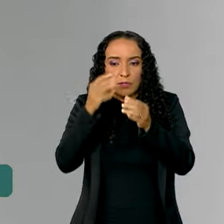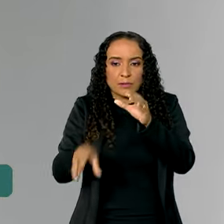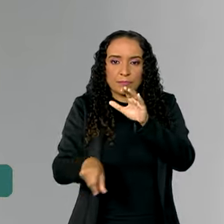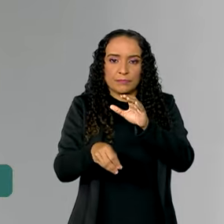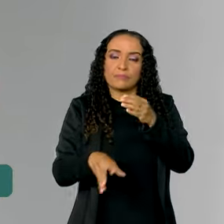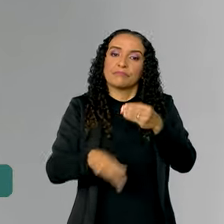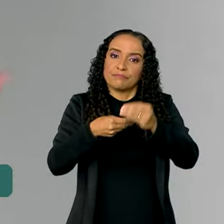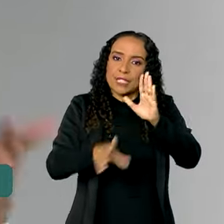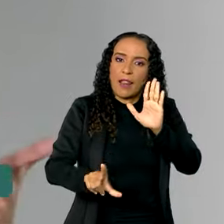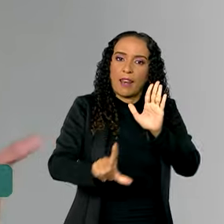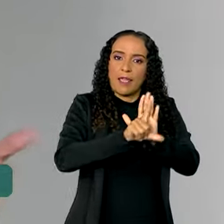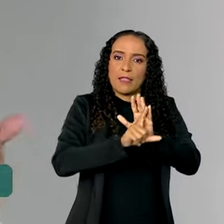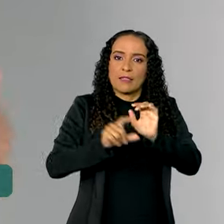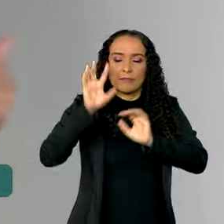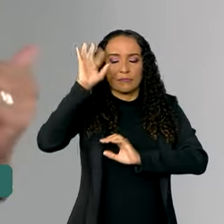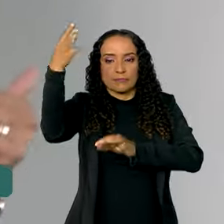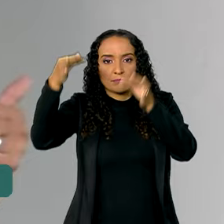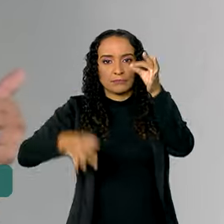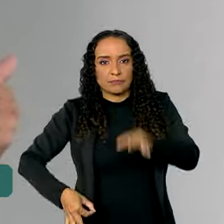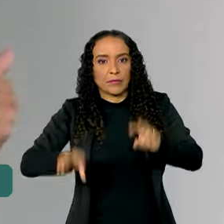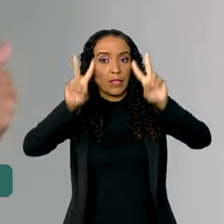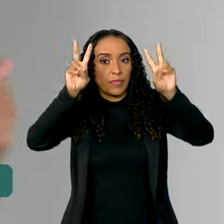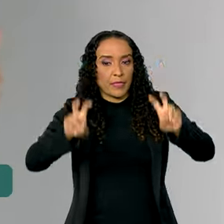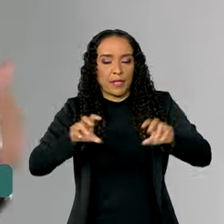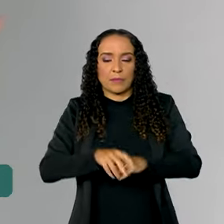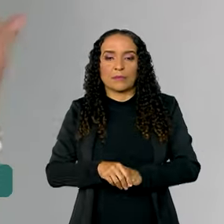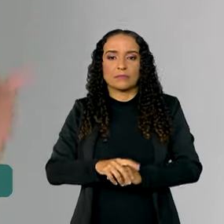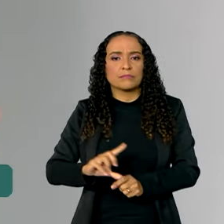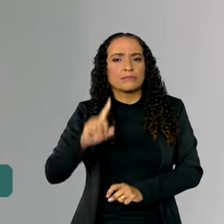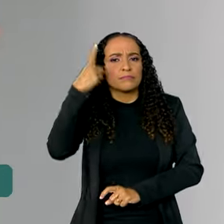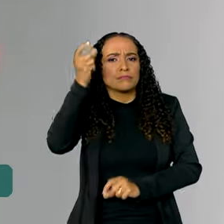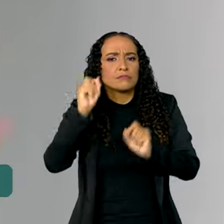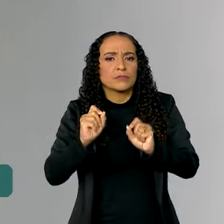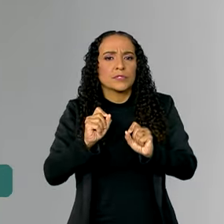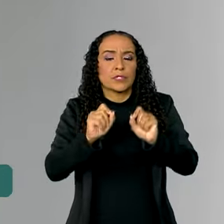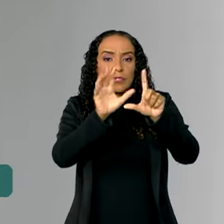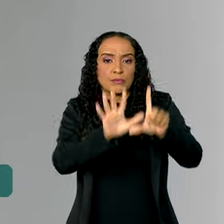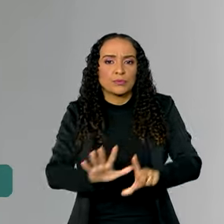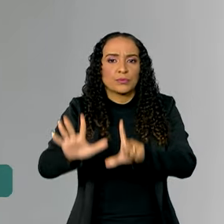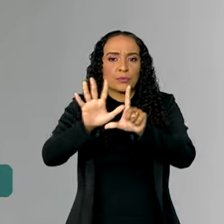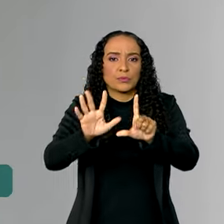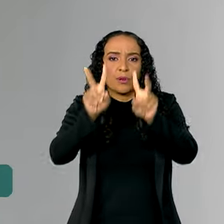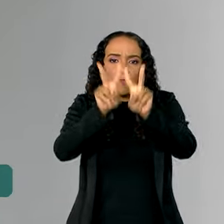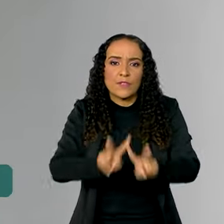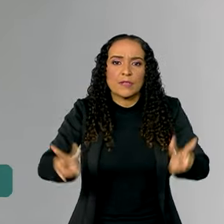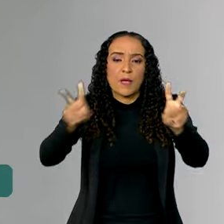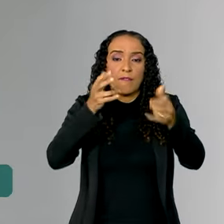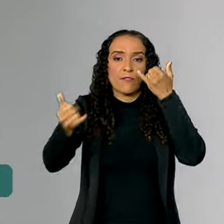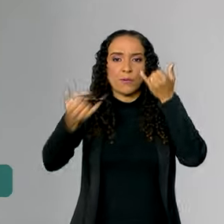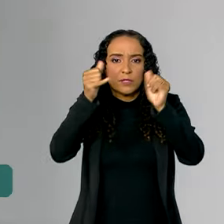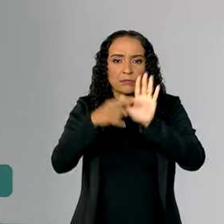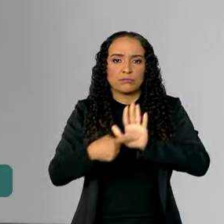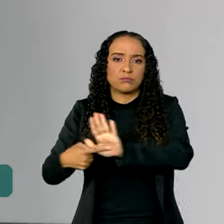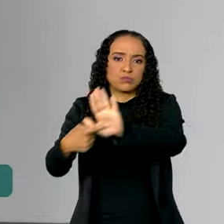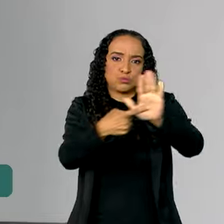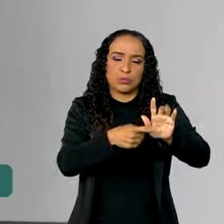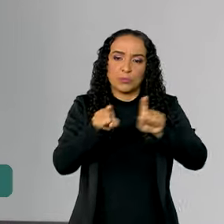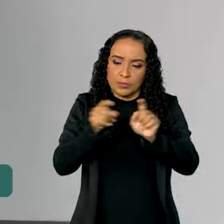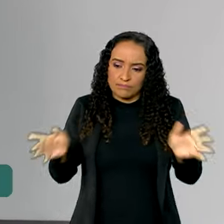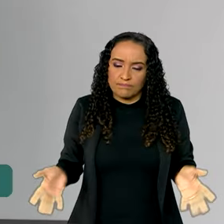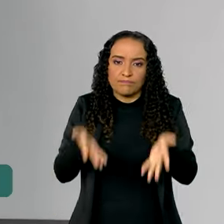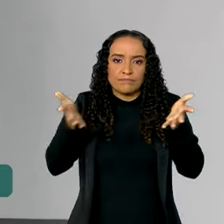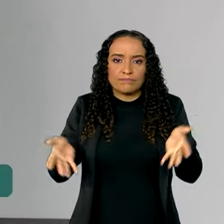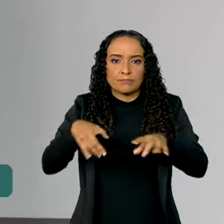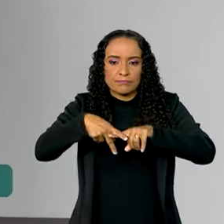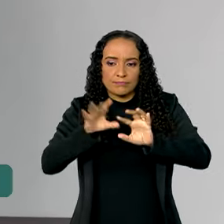decisões judiciais sobre a temática racial. A intenção do repositório é dar visibilidade a essas informações e estimular a